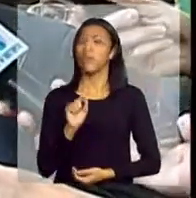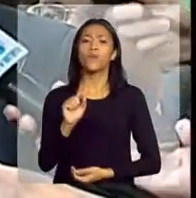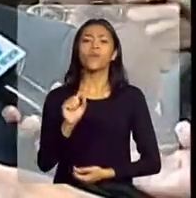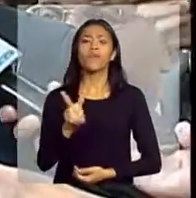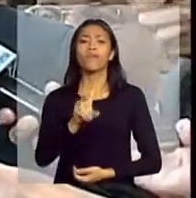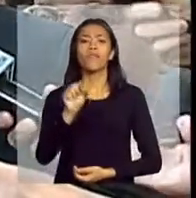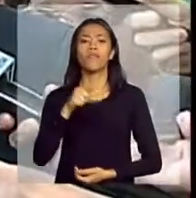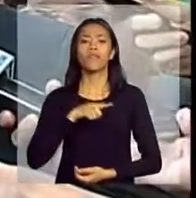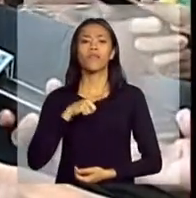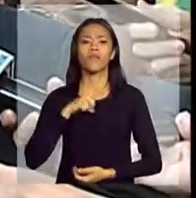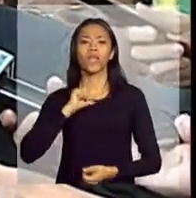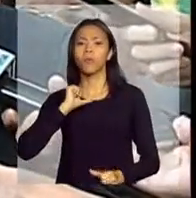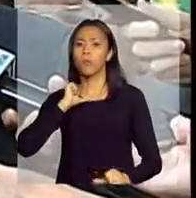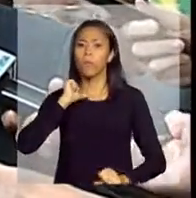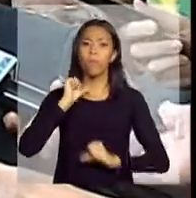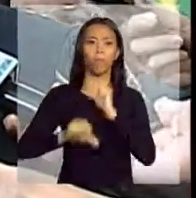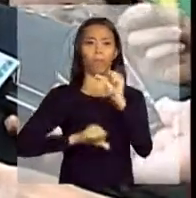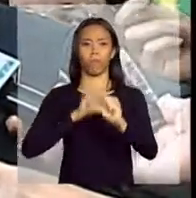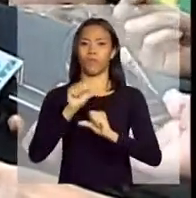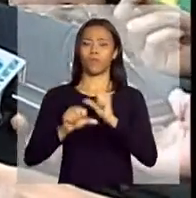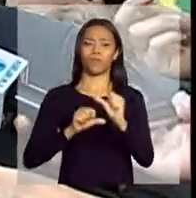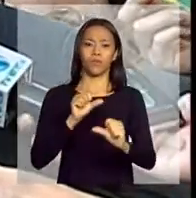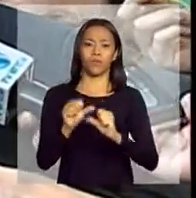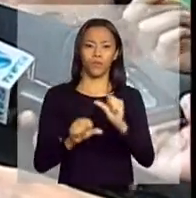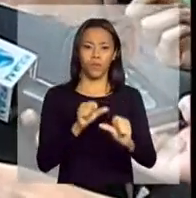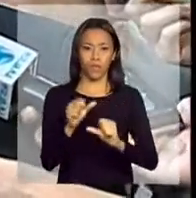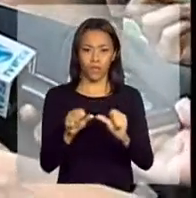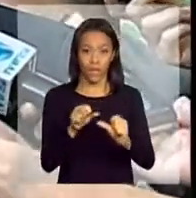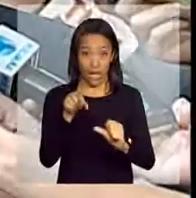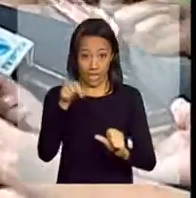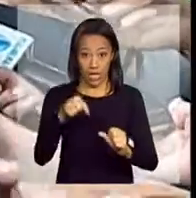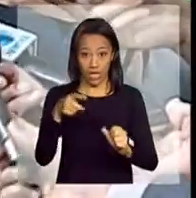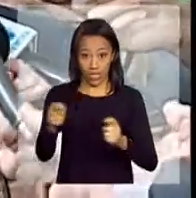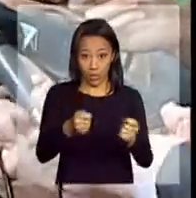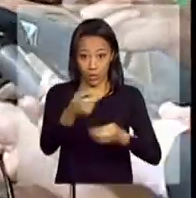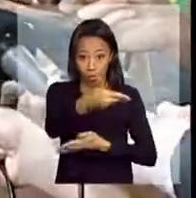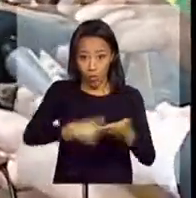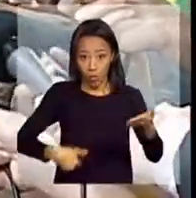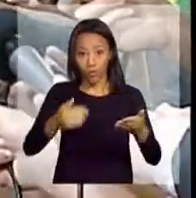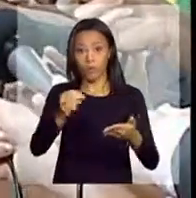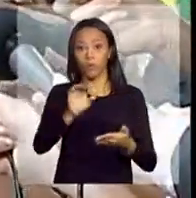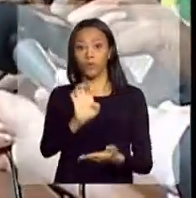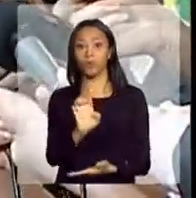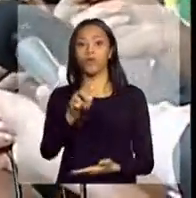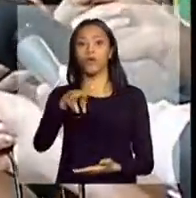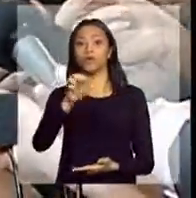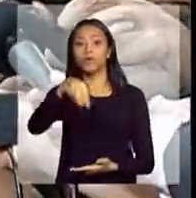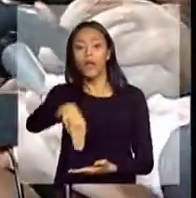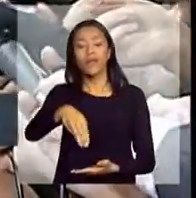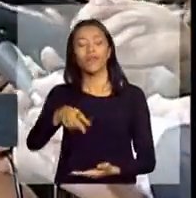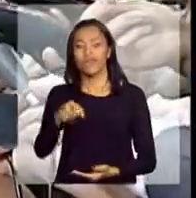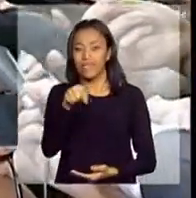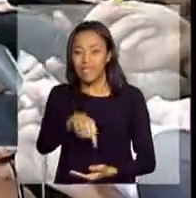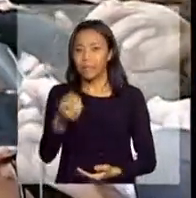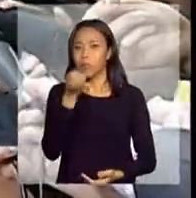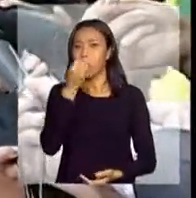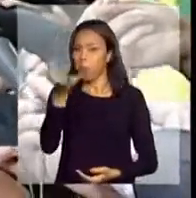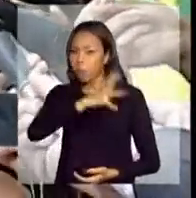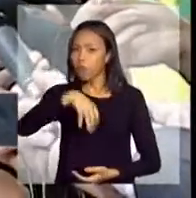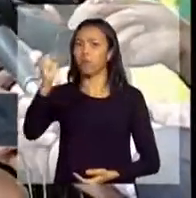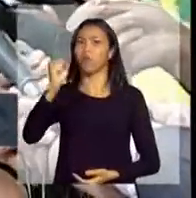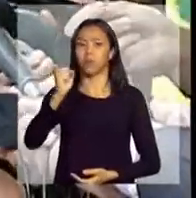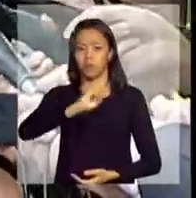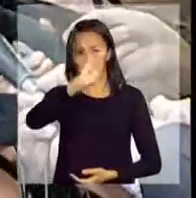mudar ou aumentar na hora da prova do Enem? Olha, primeiro é uma grande vitória do Brasil,